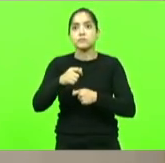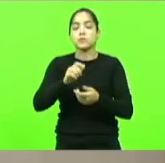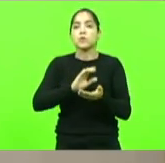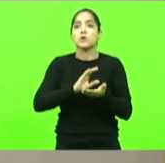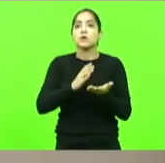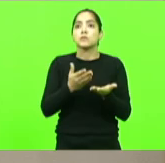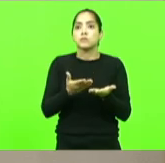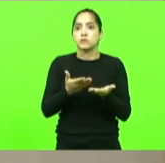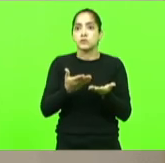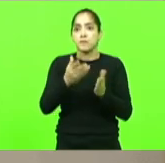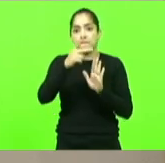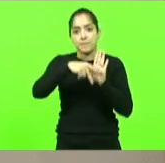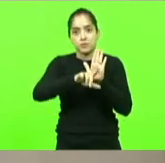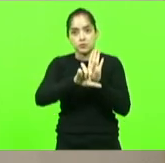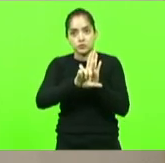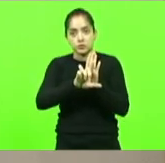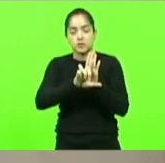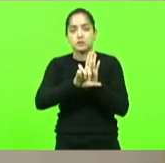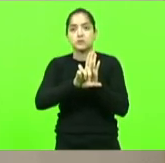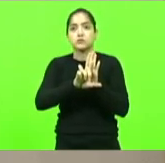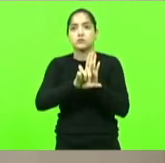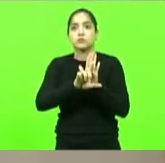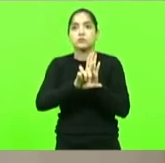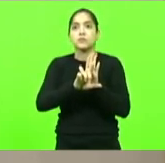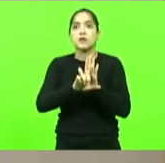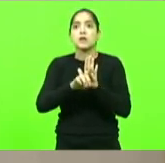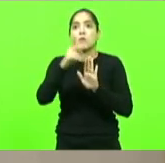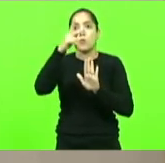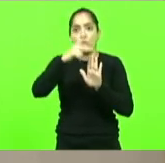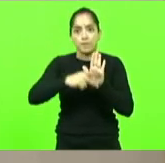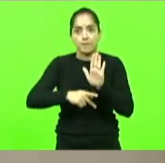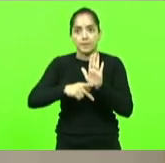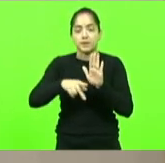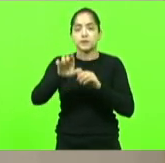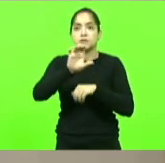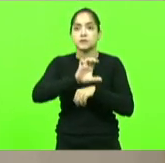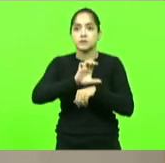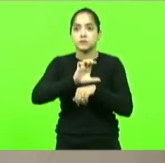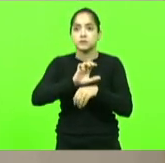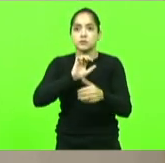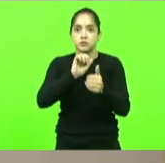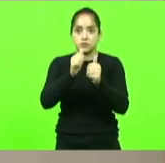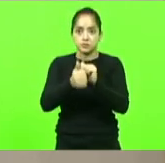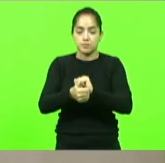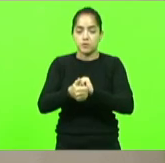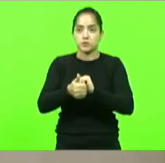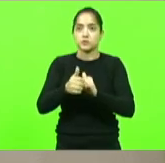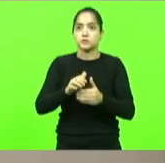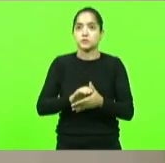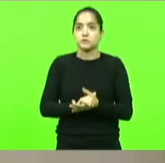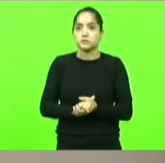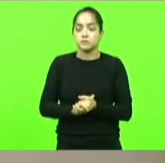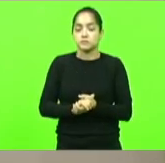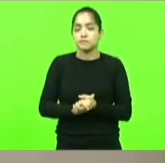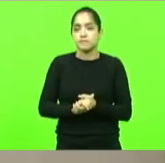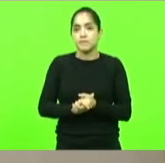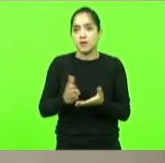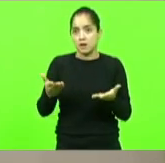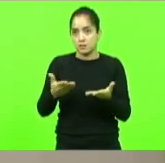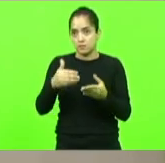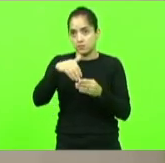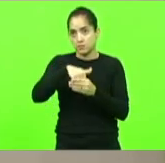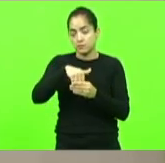legislativa de projeto de lei que institui o plano estadual de esporte e lazer em discussão não havendo quem queira discutir em